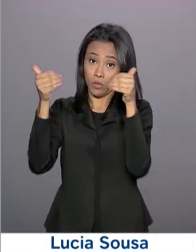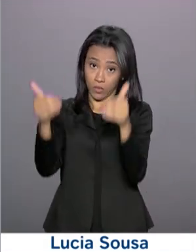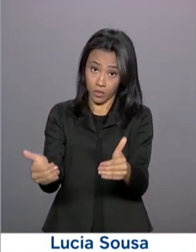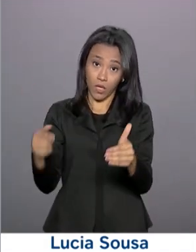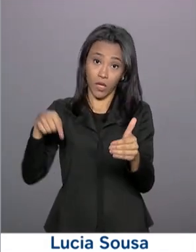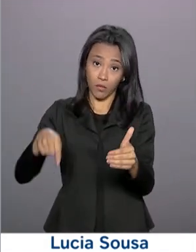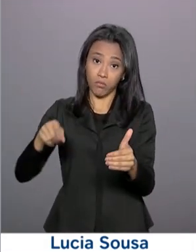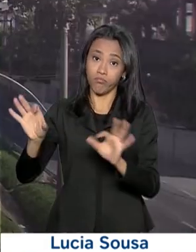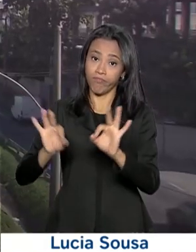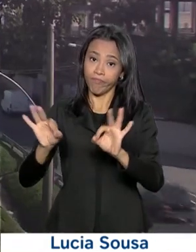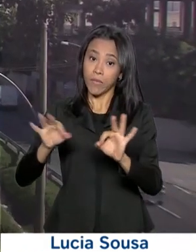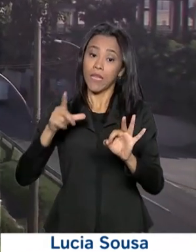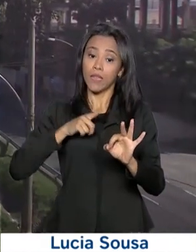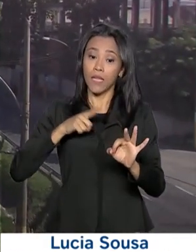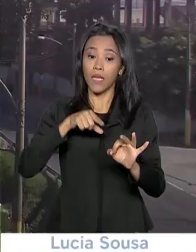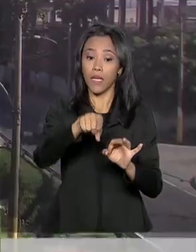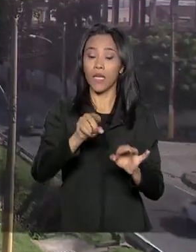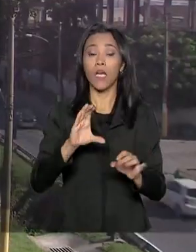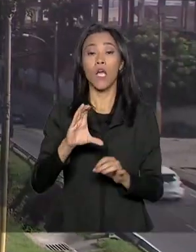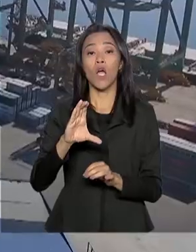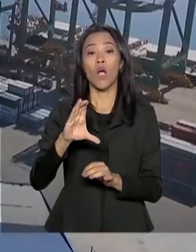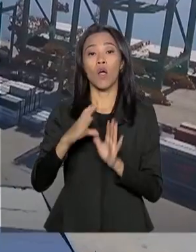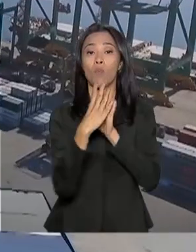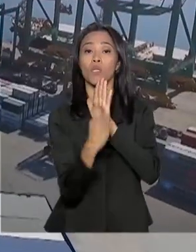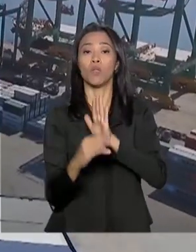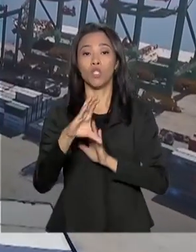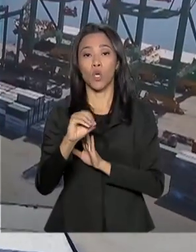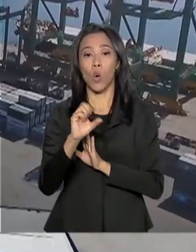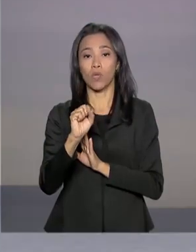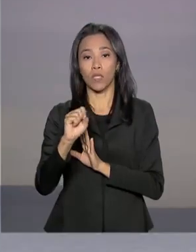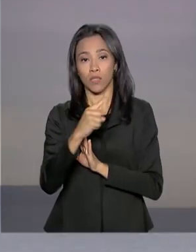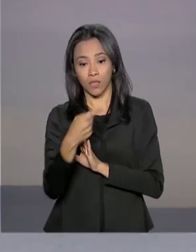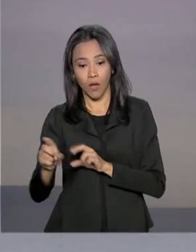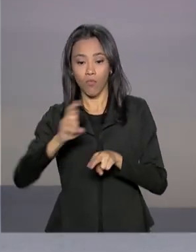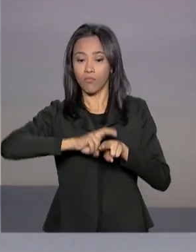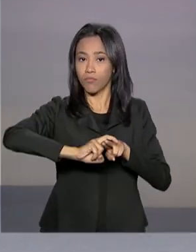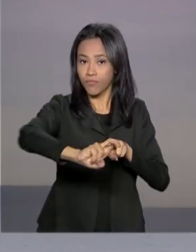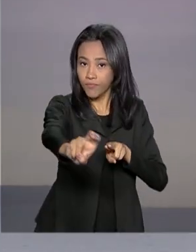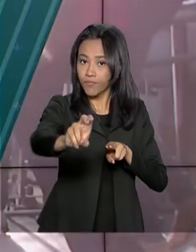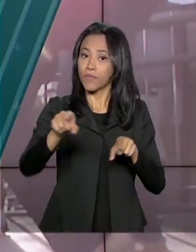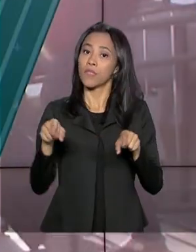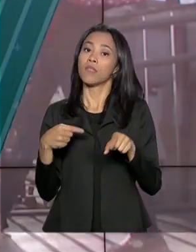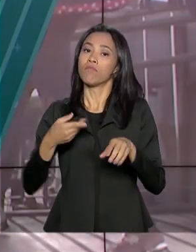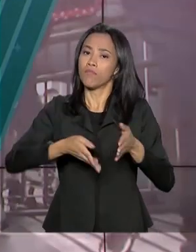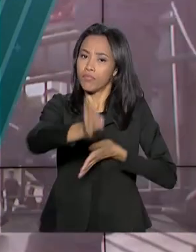ampliação de concessões das rodovias, ferrovias e do setor portuário.